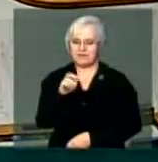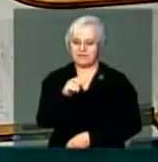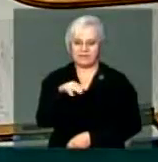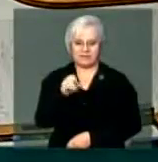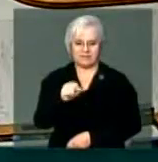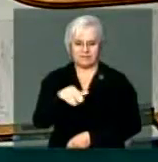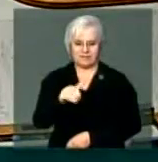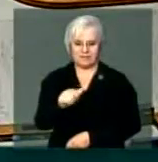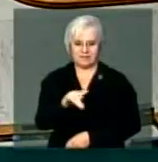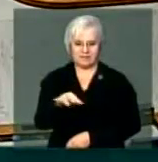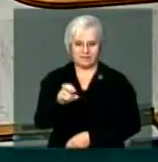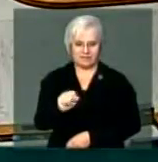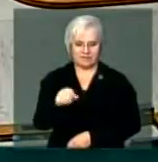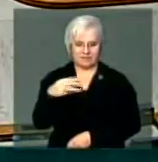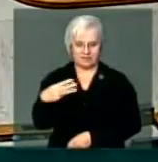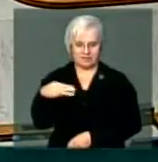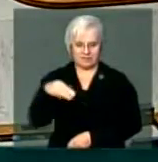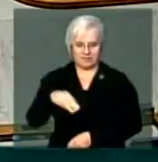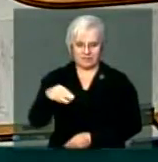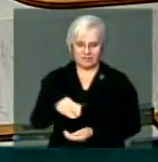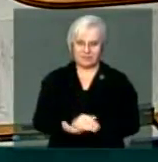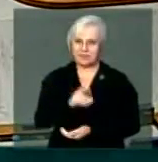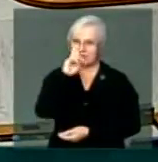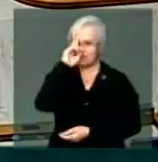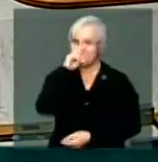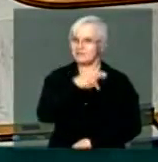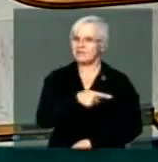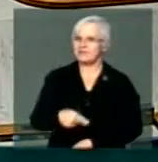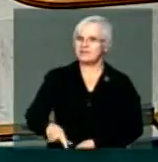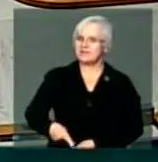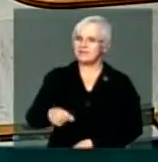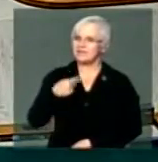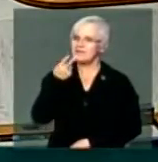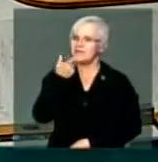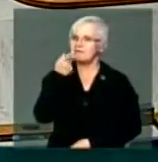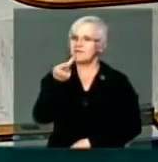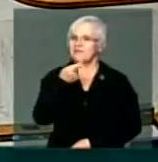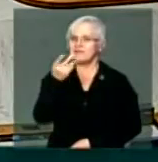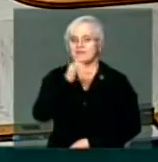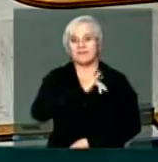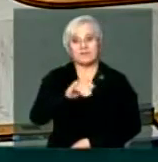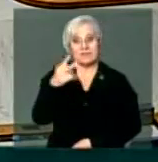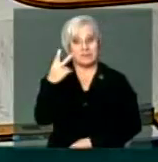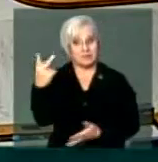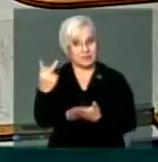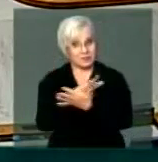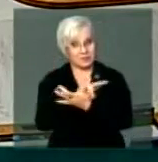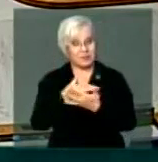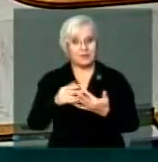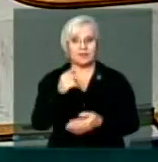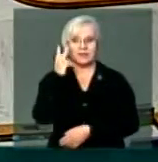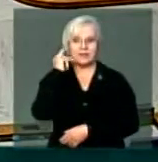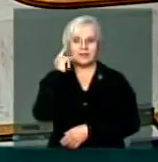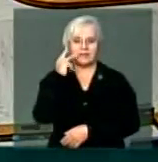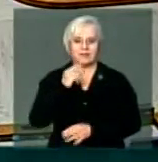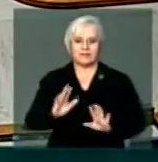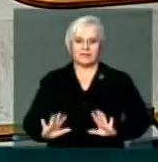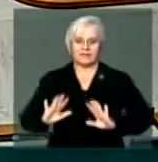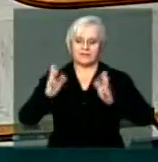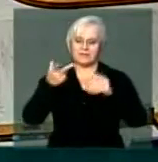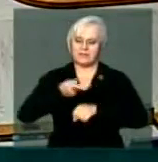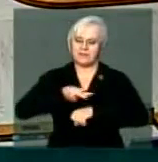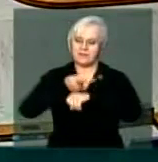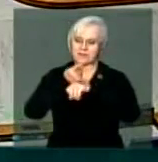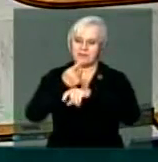Senhor Presidente, nós queremos registrar dois eventos acontecidos no Estado do Ceará e foi a solenidade da autógrafa do